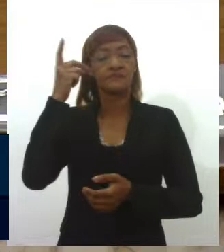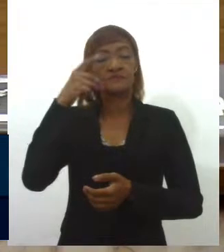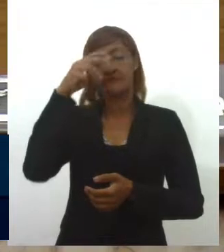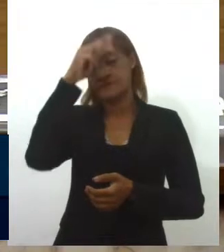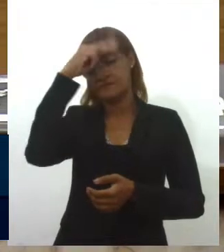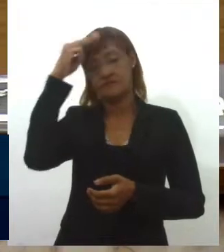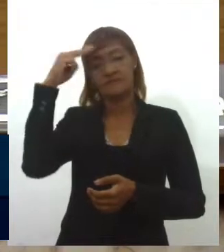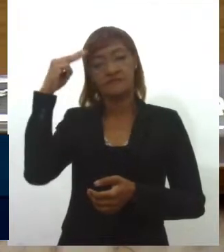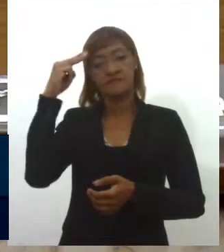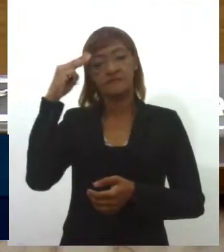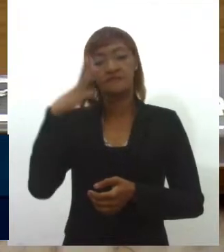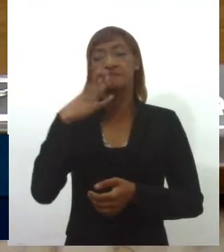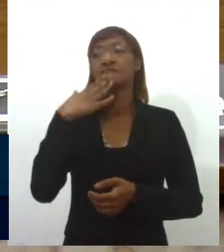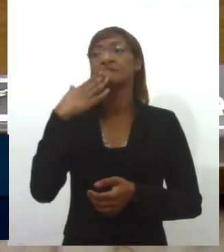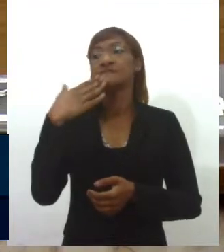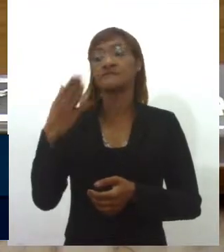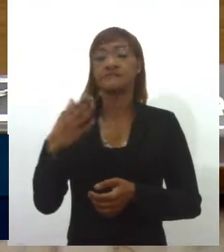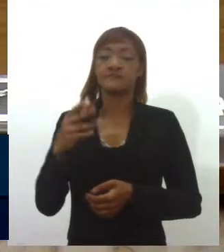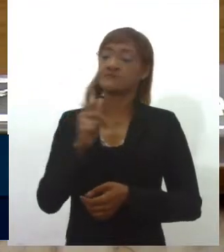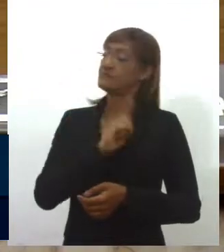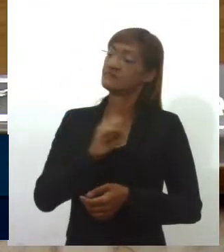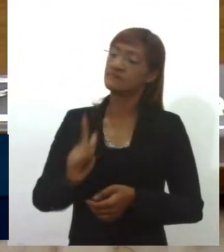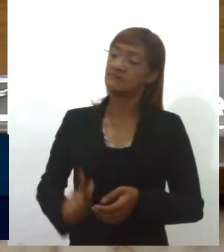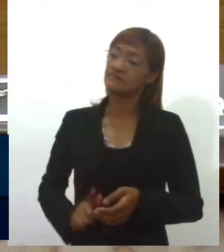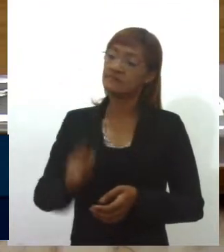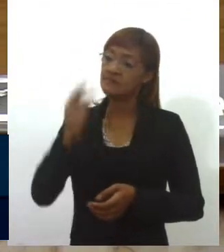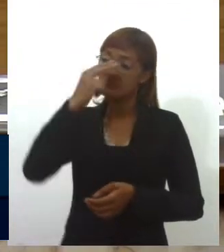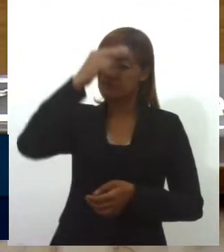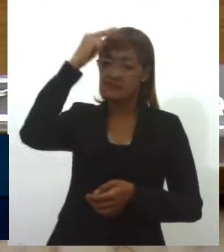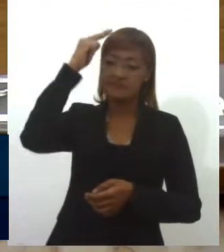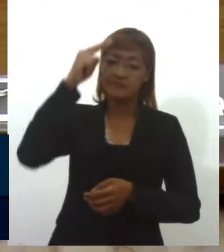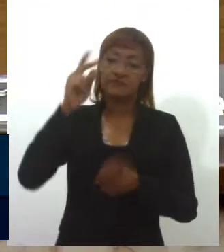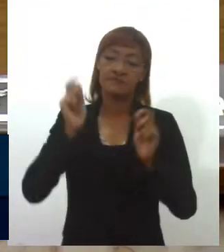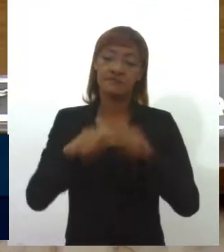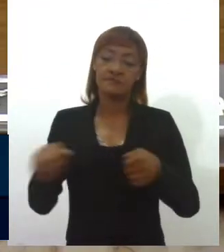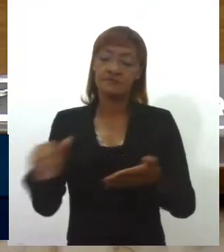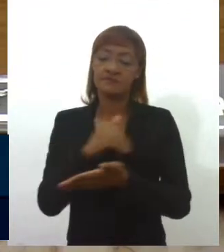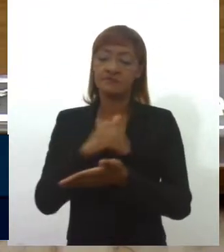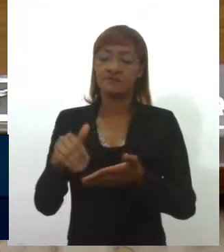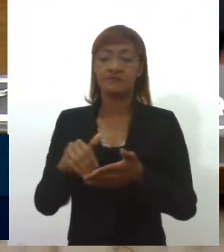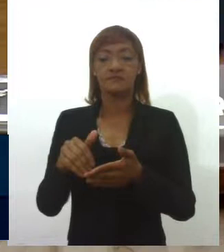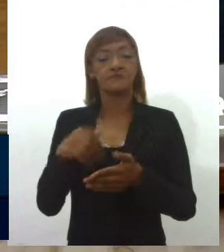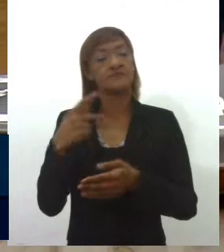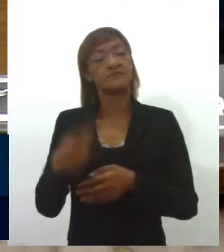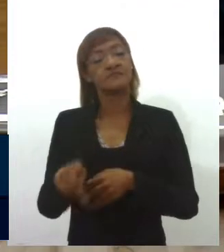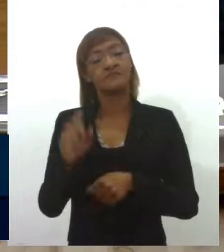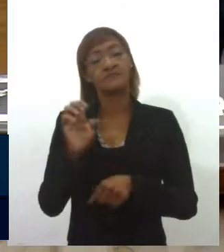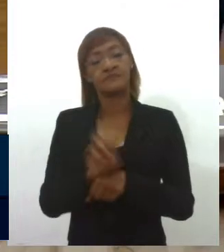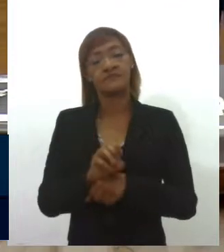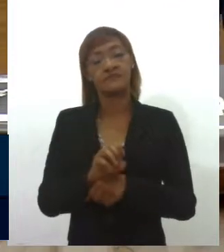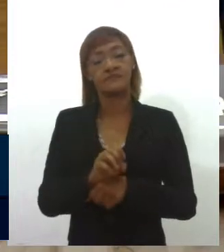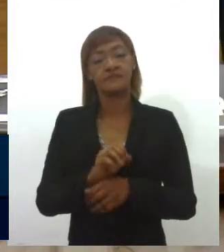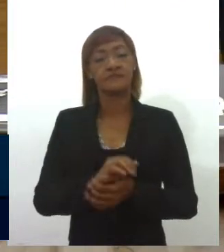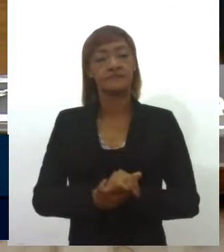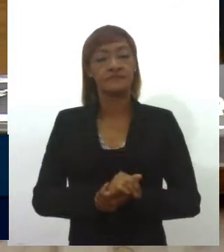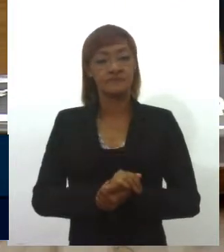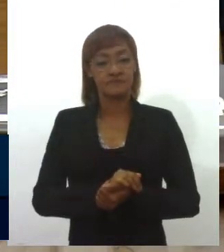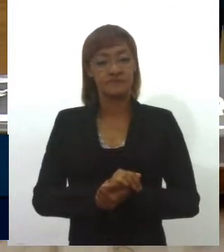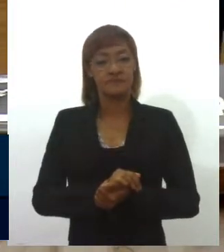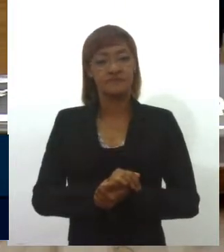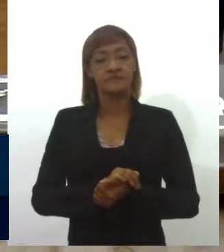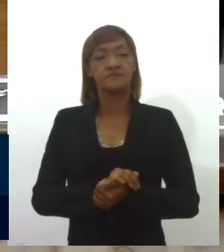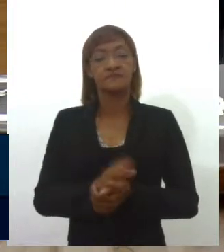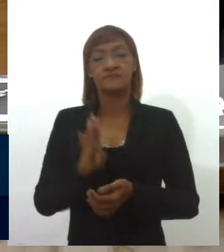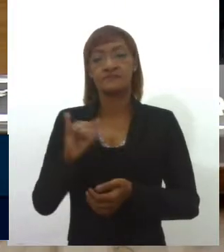Mendonça. Solicita ao governador Belivaldo Chagas e ao secretário de Estado de Desenvolvimento Urbano, Bira Jara